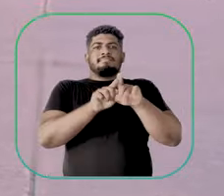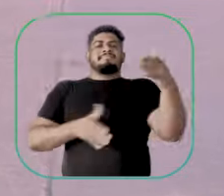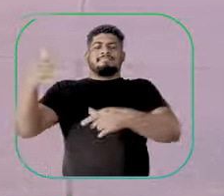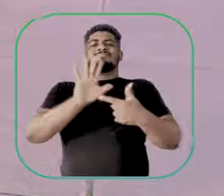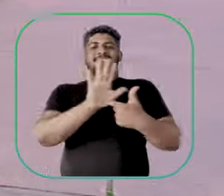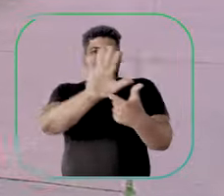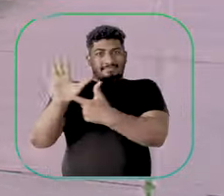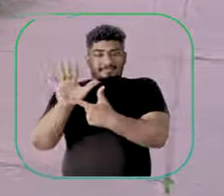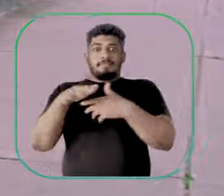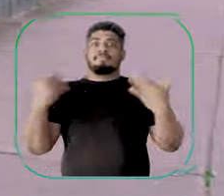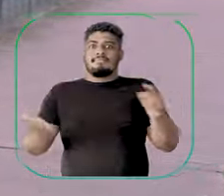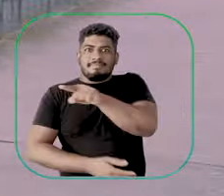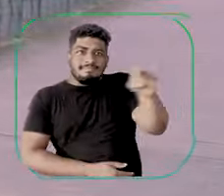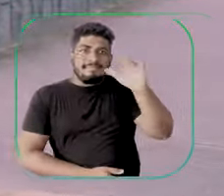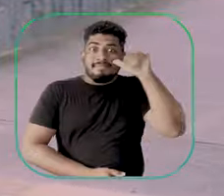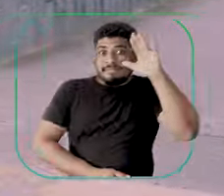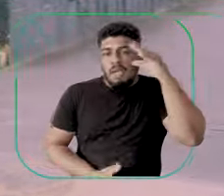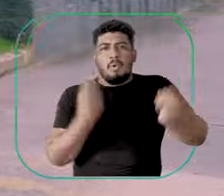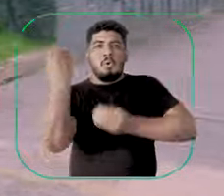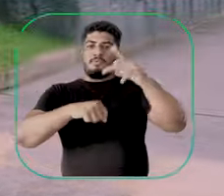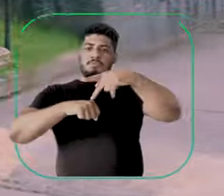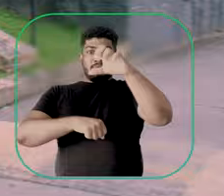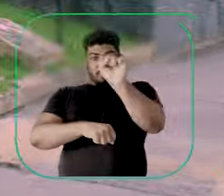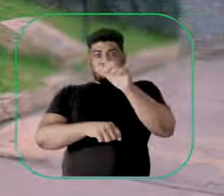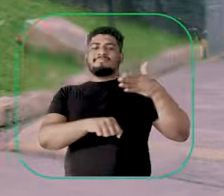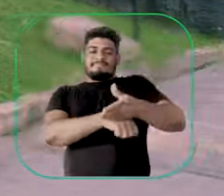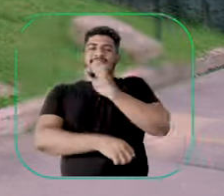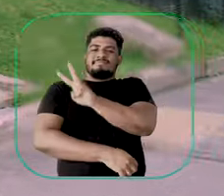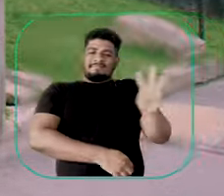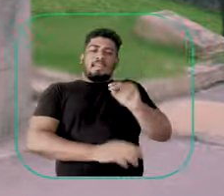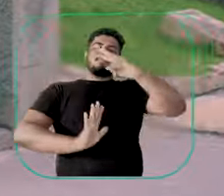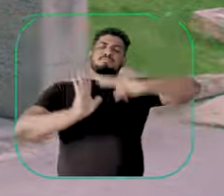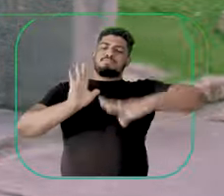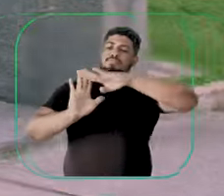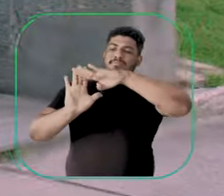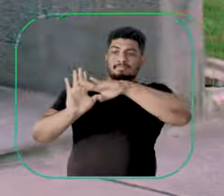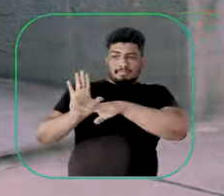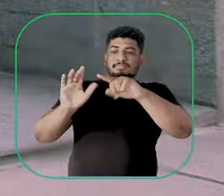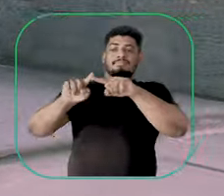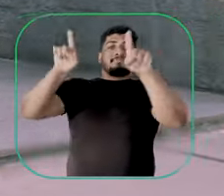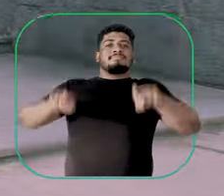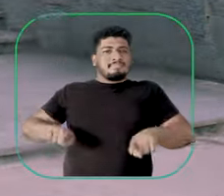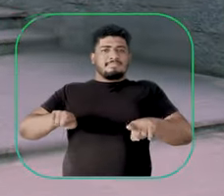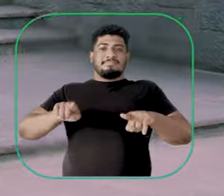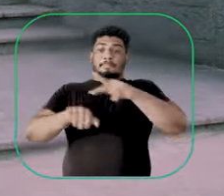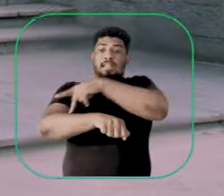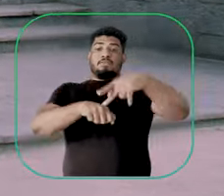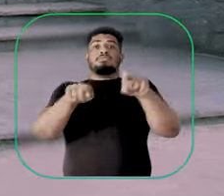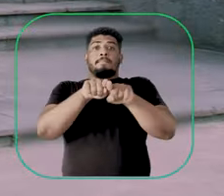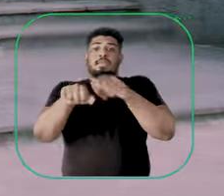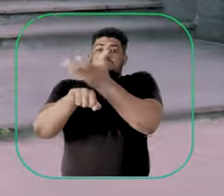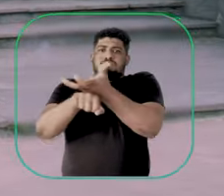especialização? Entre em nosso site e leia o projeto pedagógico, a matriz curricular e outros documentos. A cada dois anos,